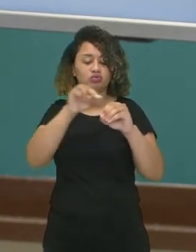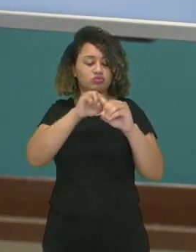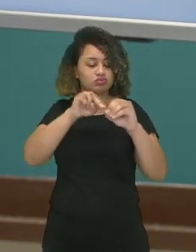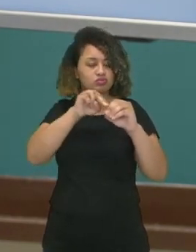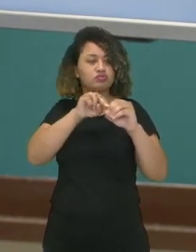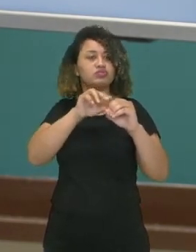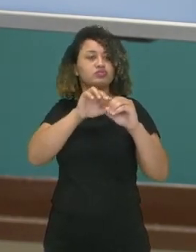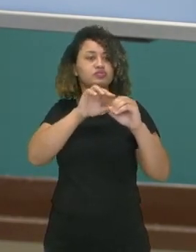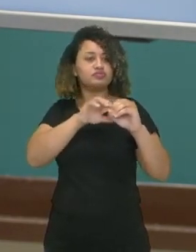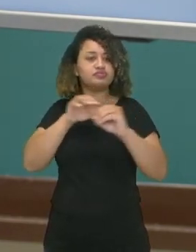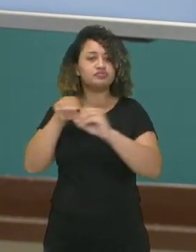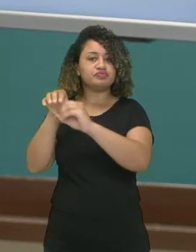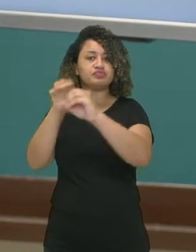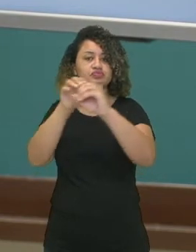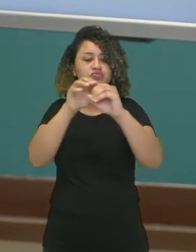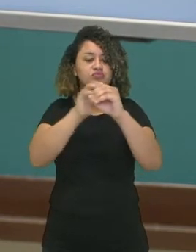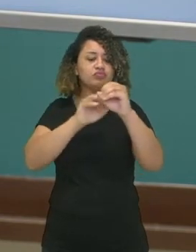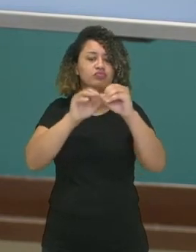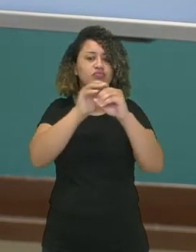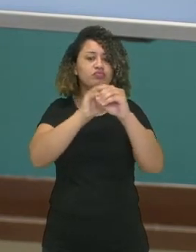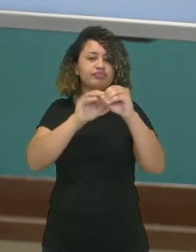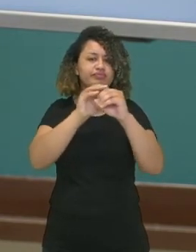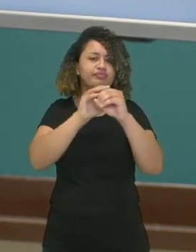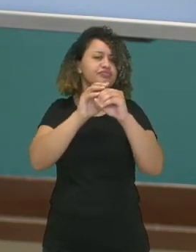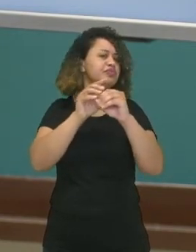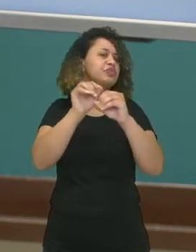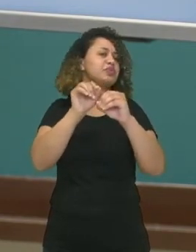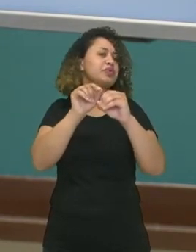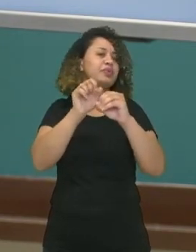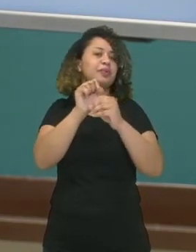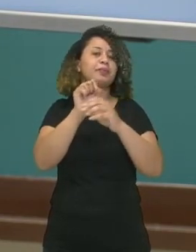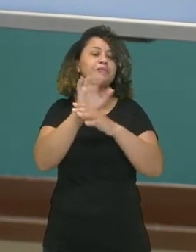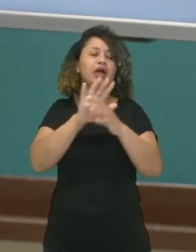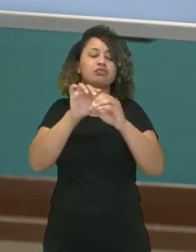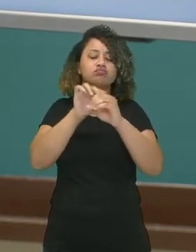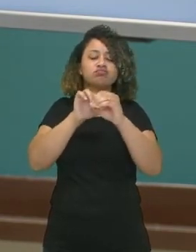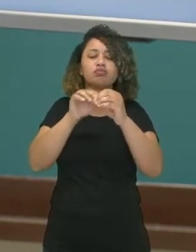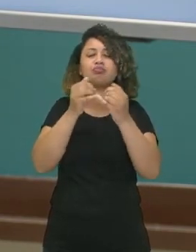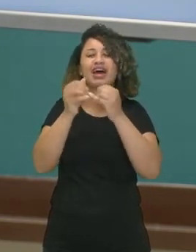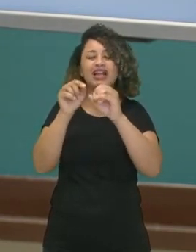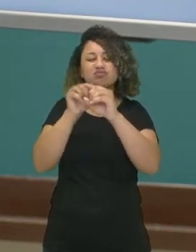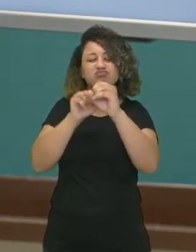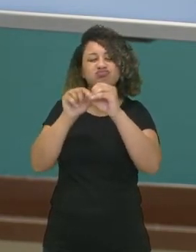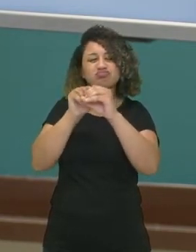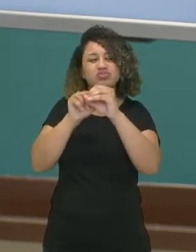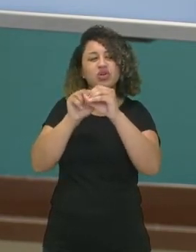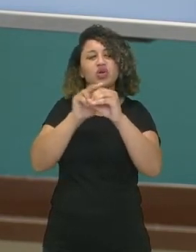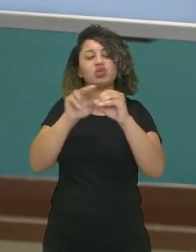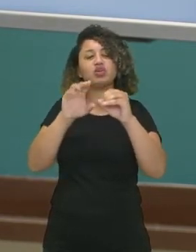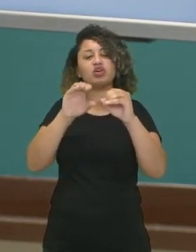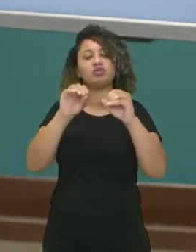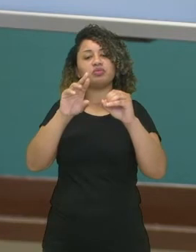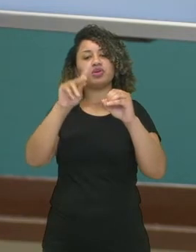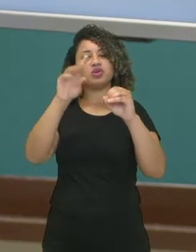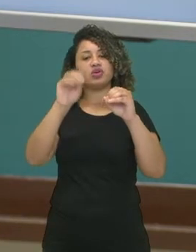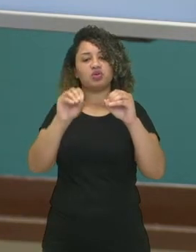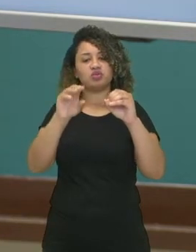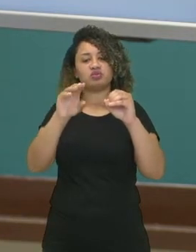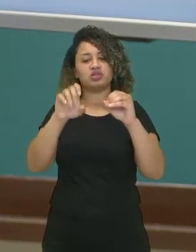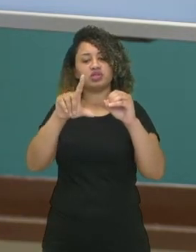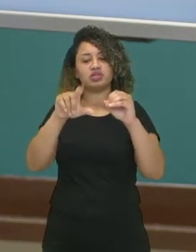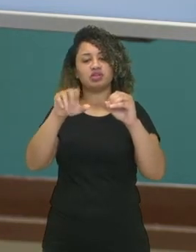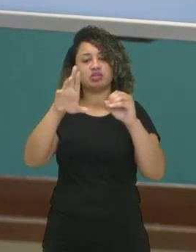fica nessa região, quase que nessa imagem arredondada, que se chama corpo celular.